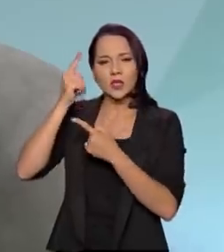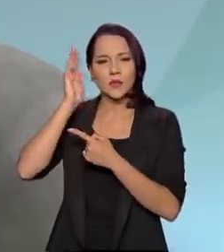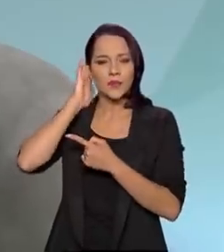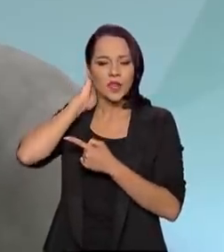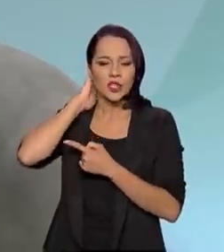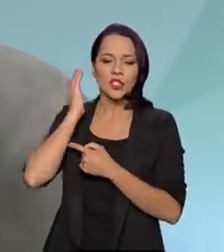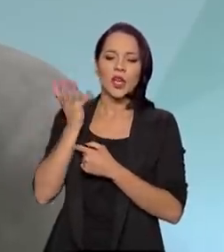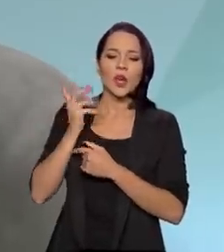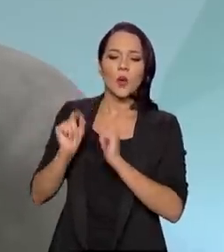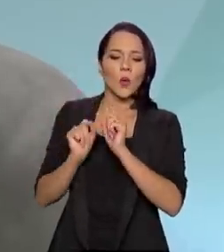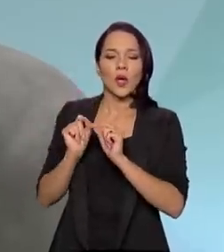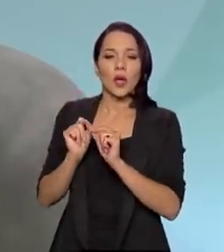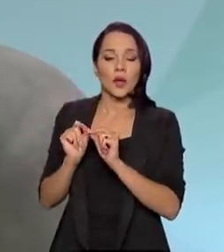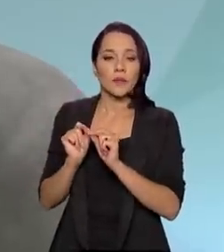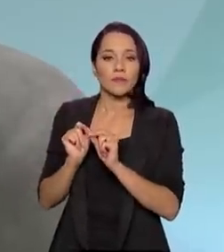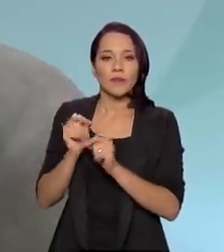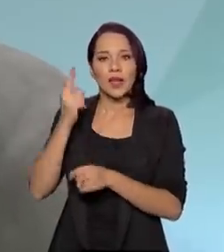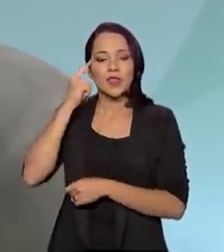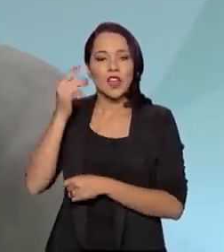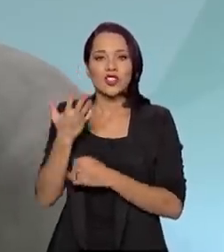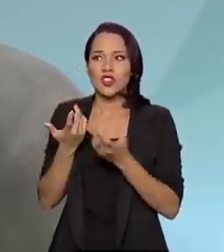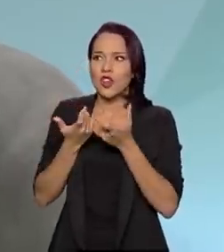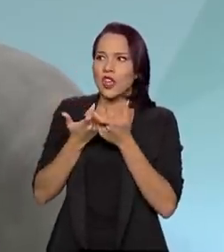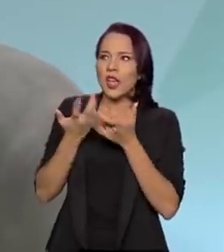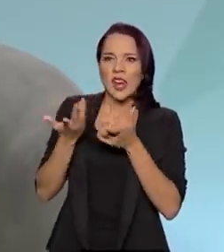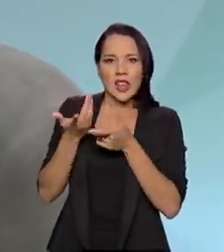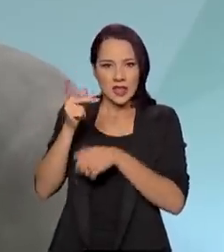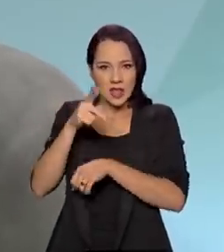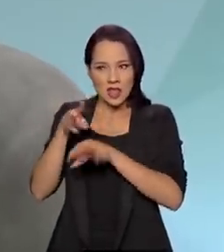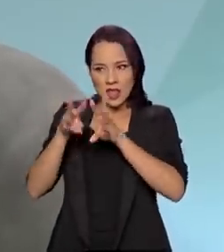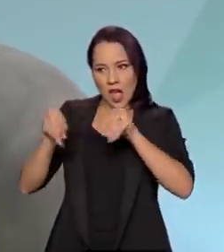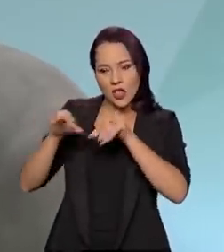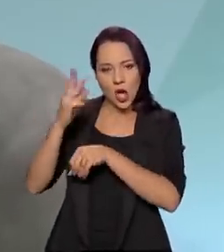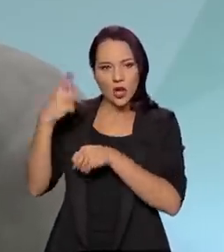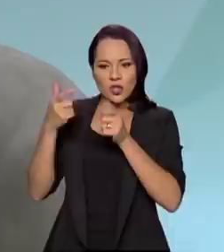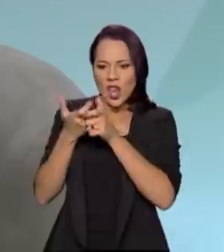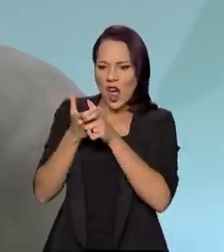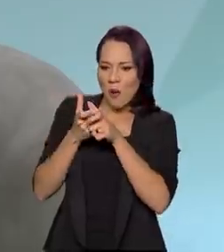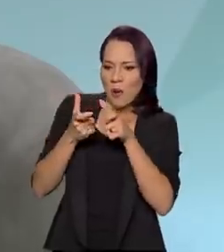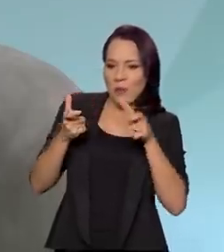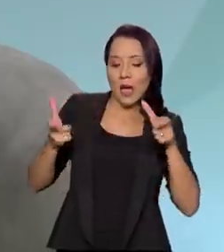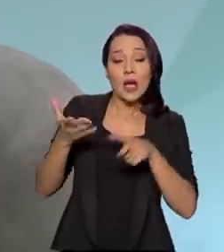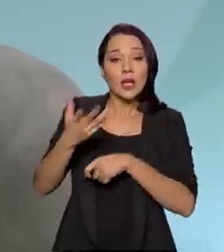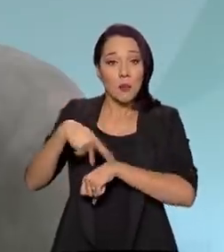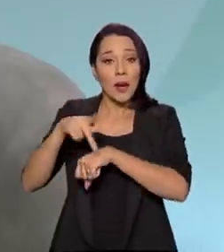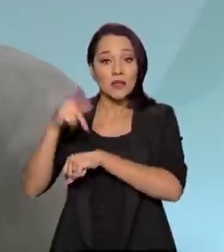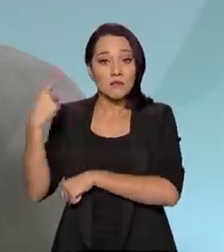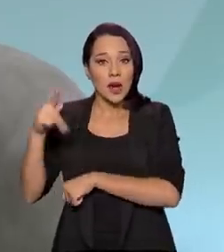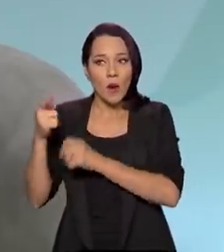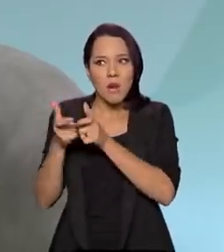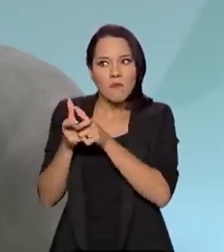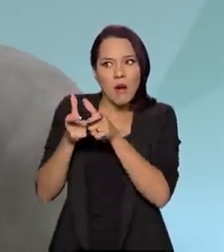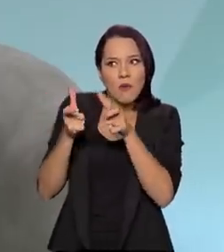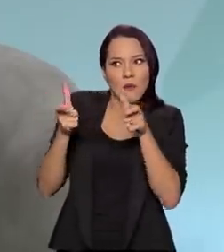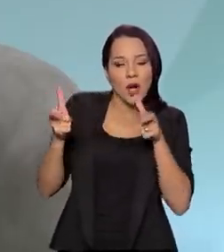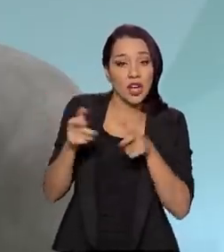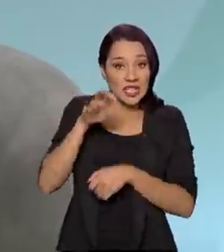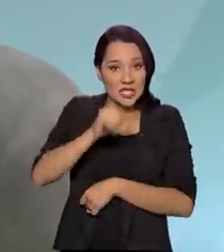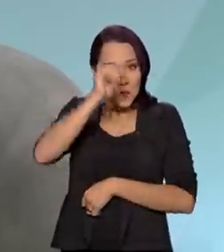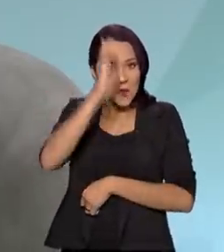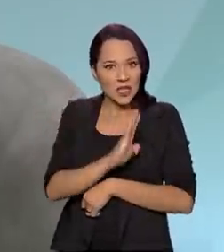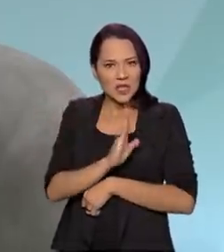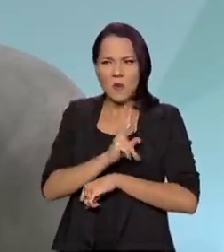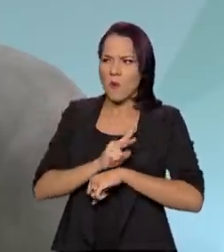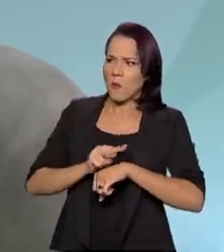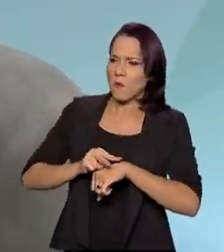expansionistas, né? Queria fazer do Paraguai um país muito maior e se o Brasil não tivesse